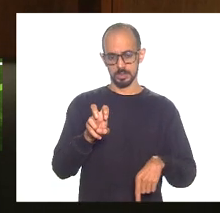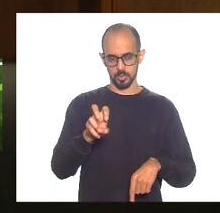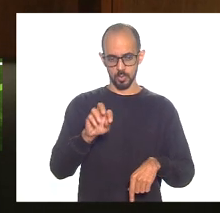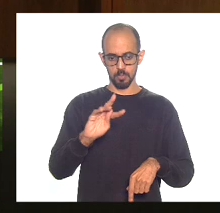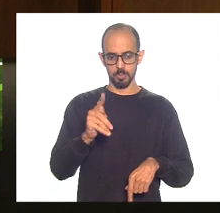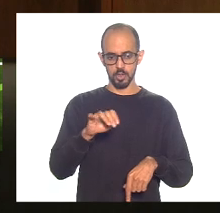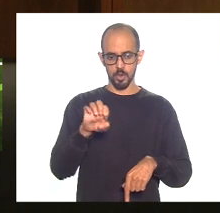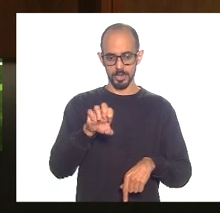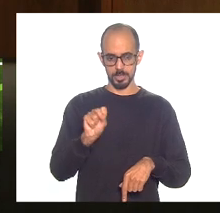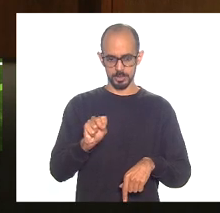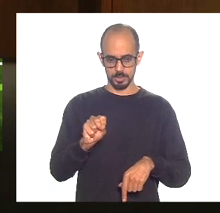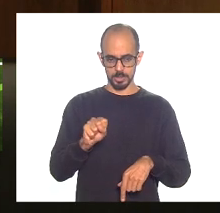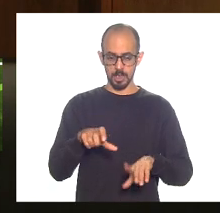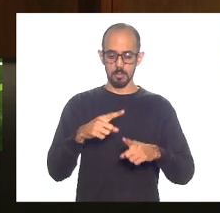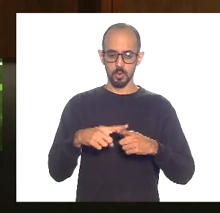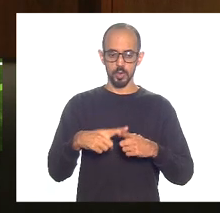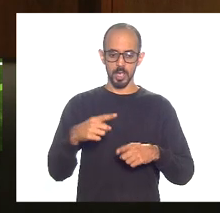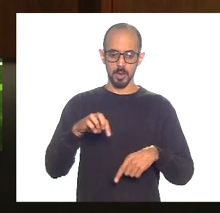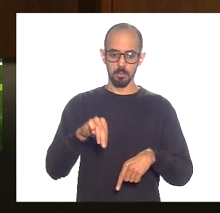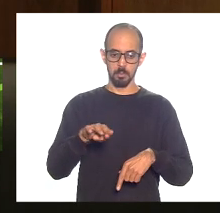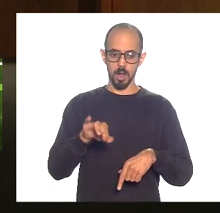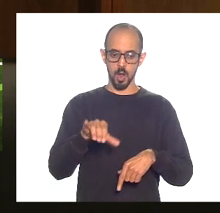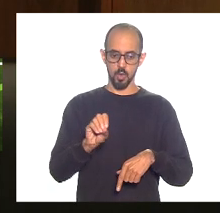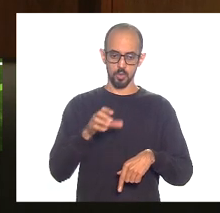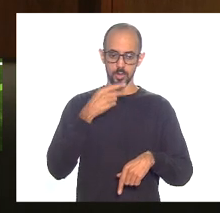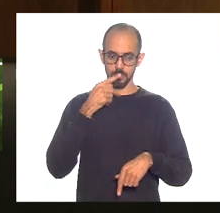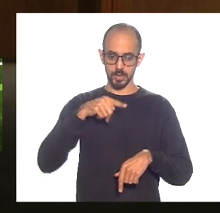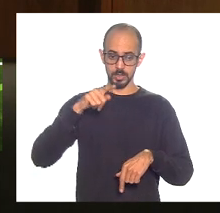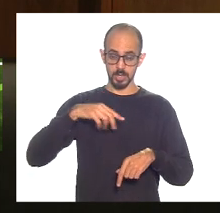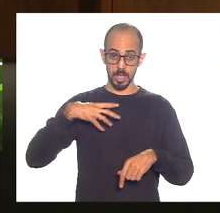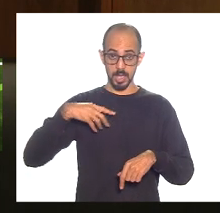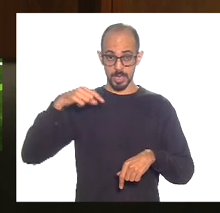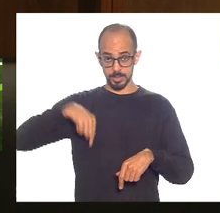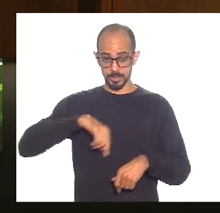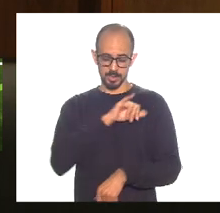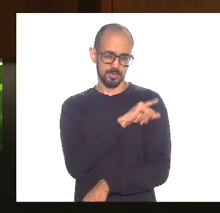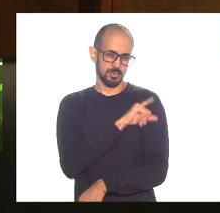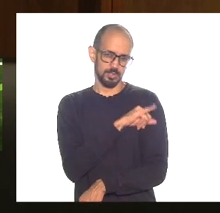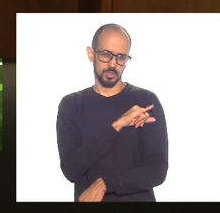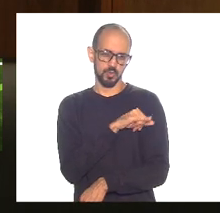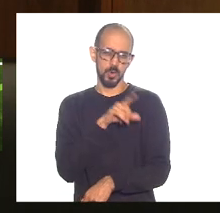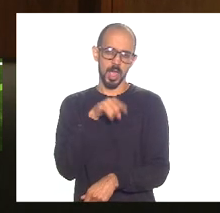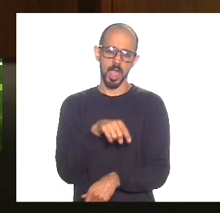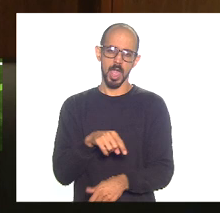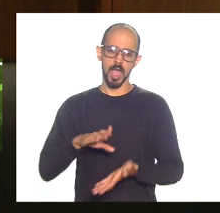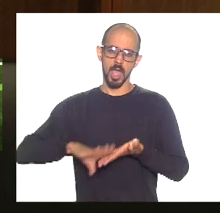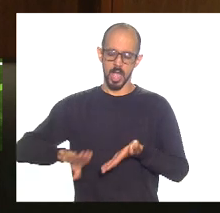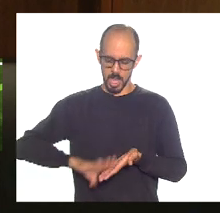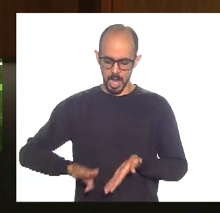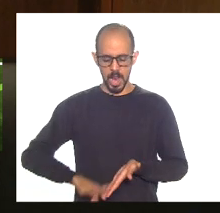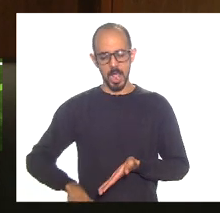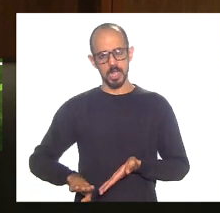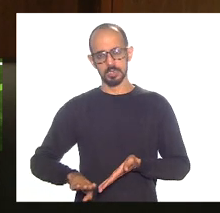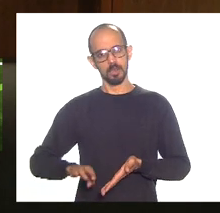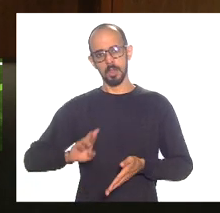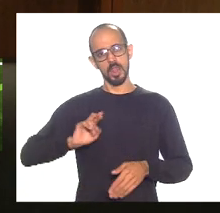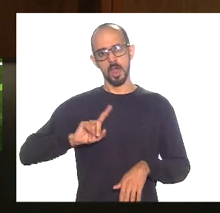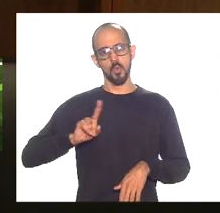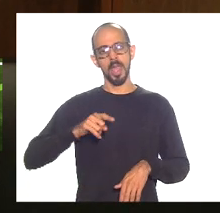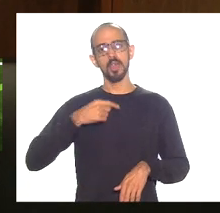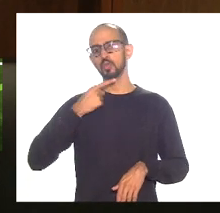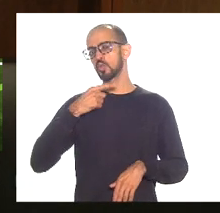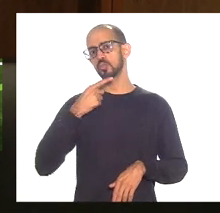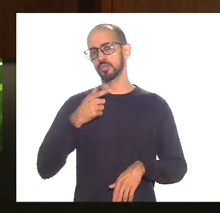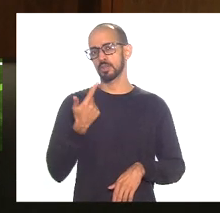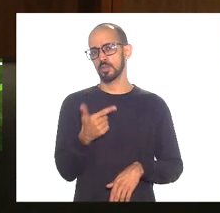perdulário, o filho que gasta, mas eu não tenho dúvida que a gente tem feito o nosso dever de